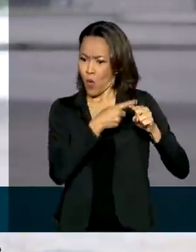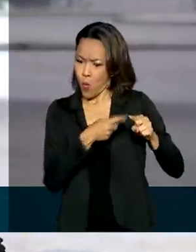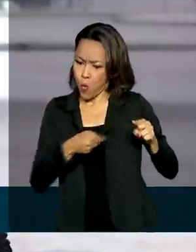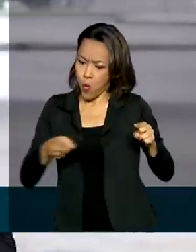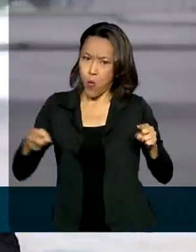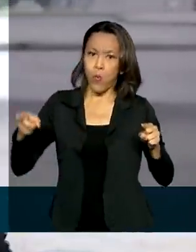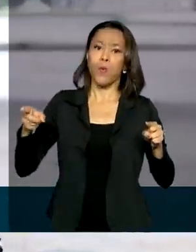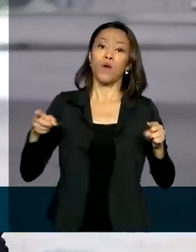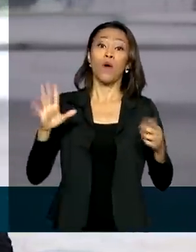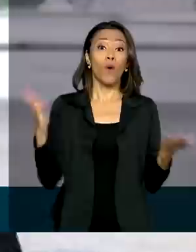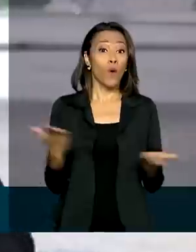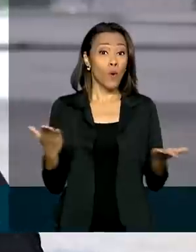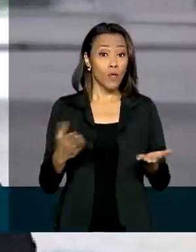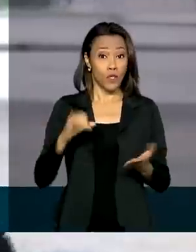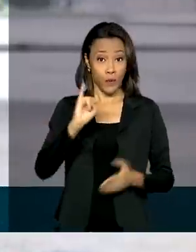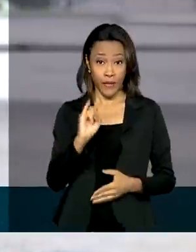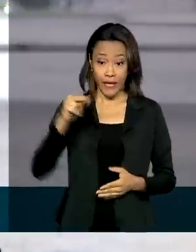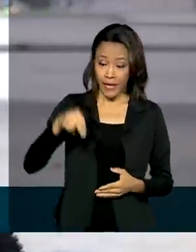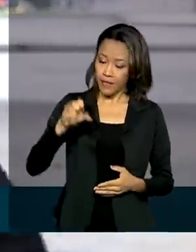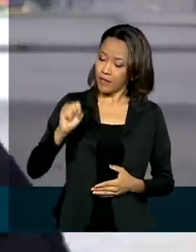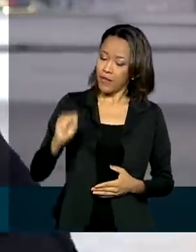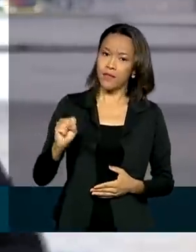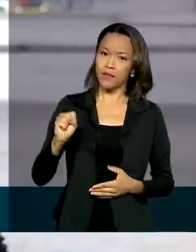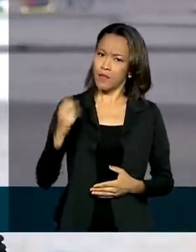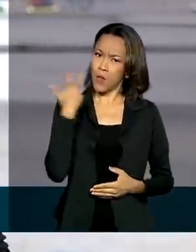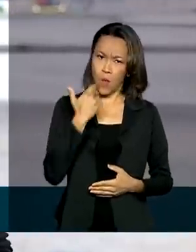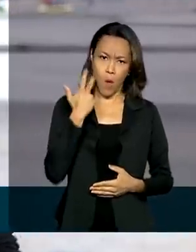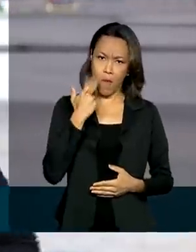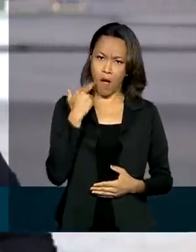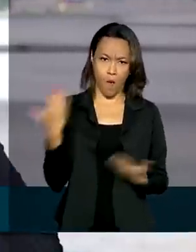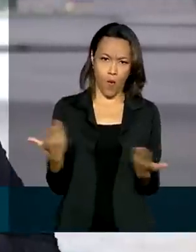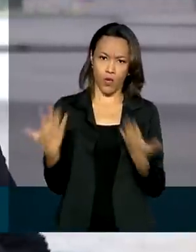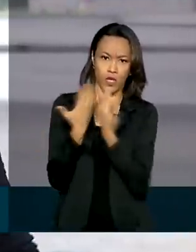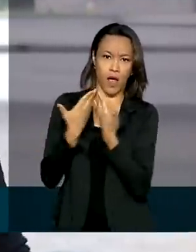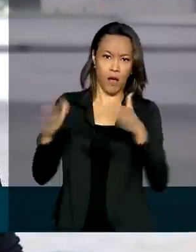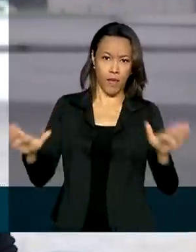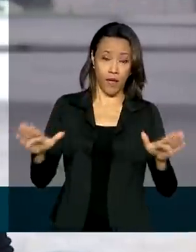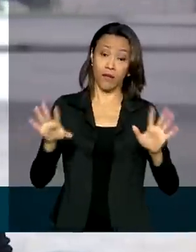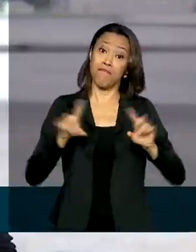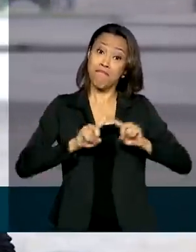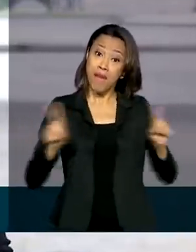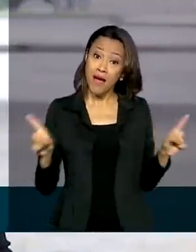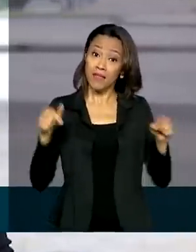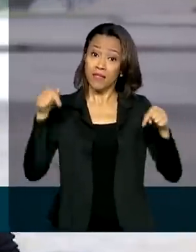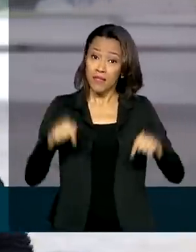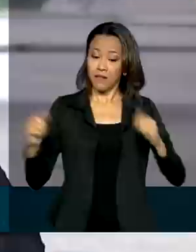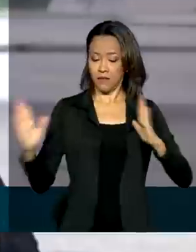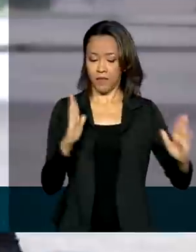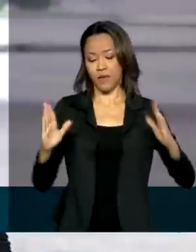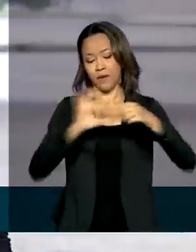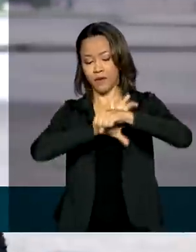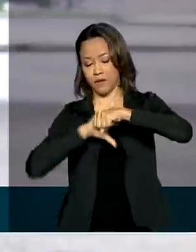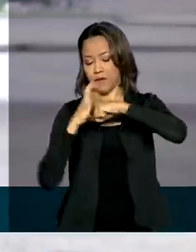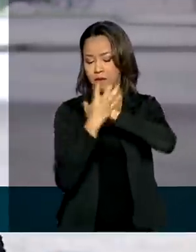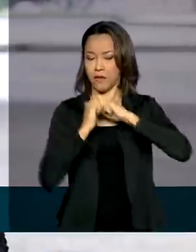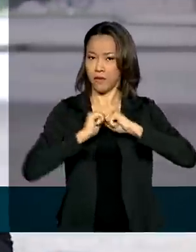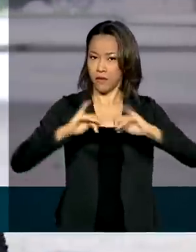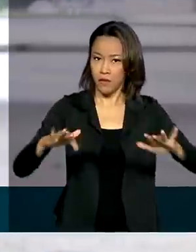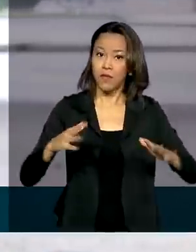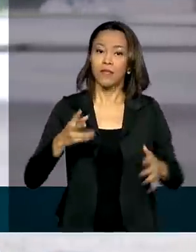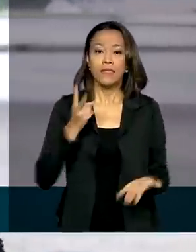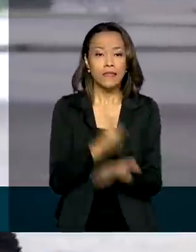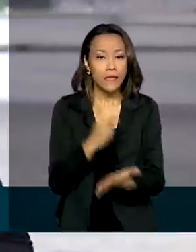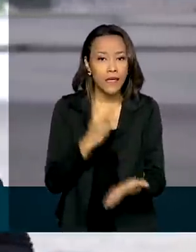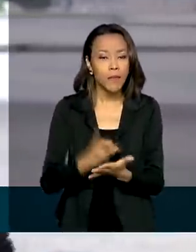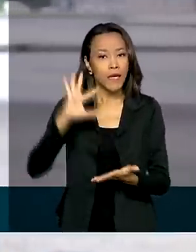só para a gente deixar claro, hoje elas vão funcionar normalmente. Mas como a gente está aí nesse período de pandemia, a recomendação é sempre tentar resolver